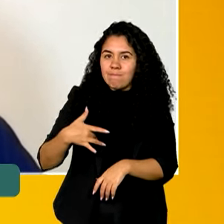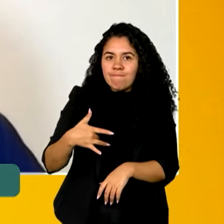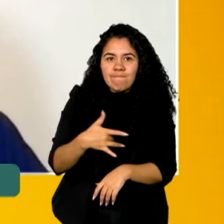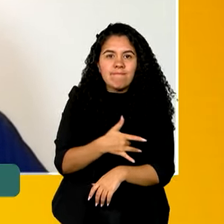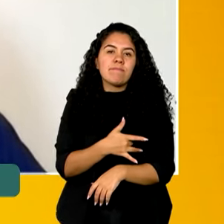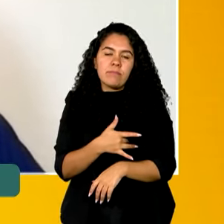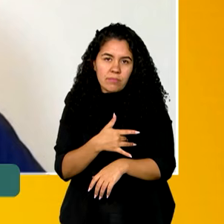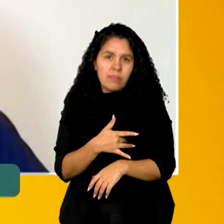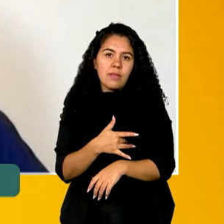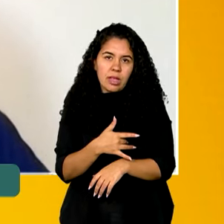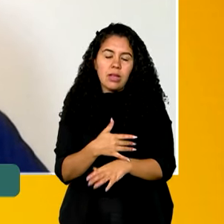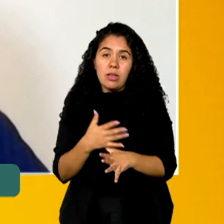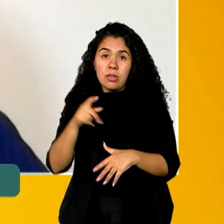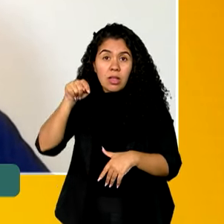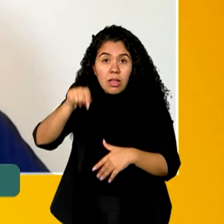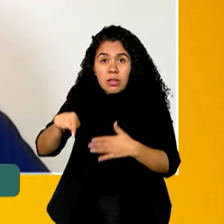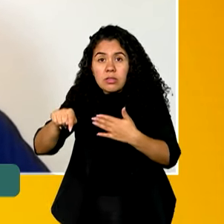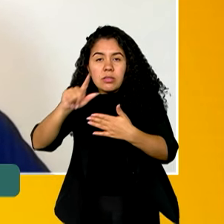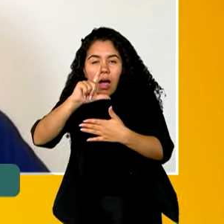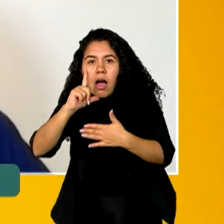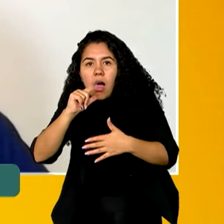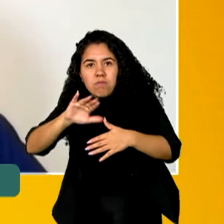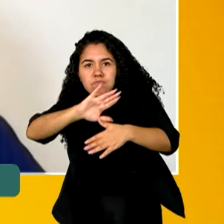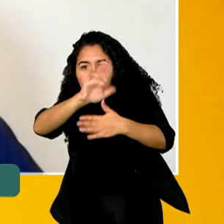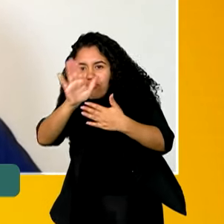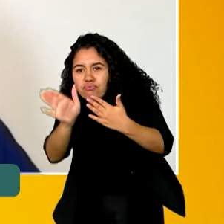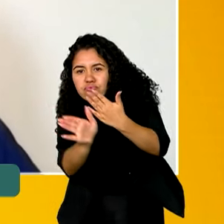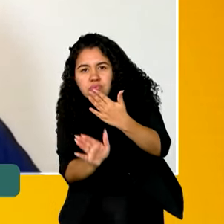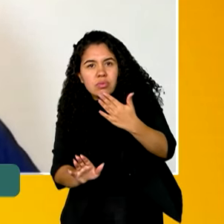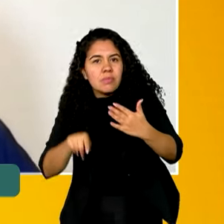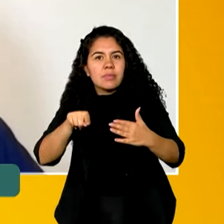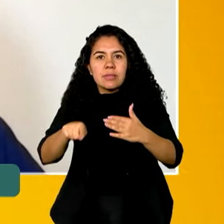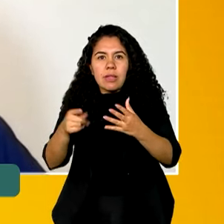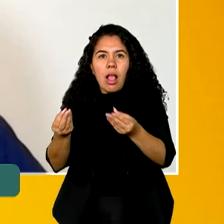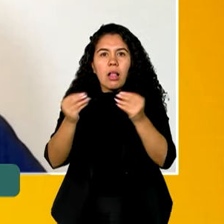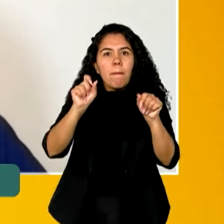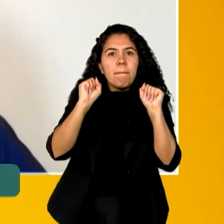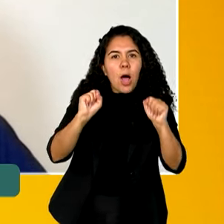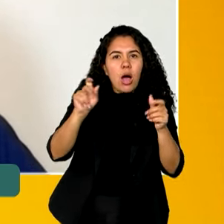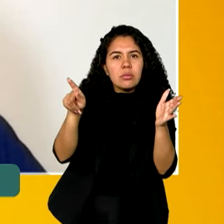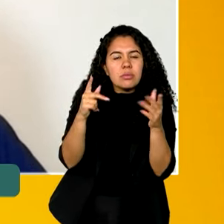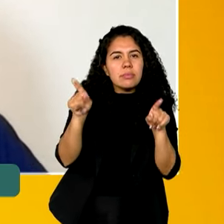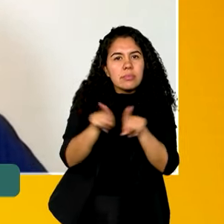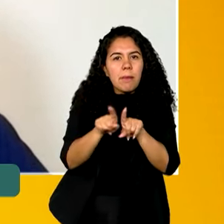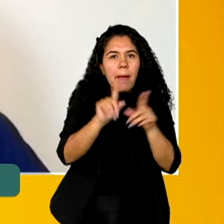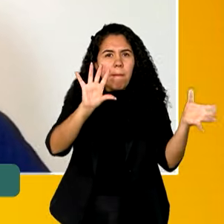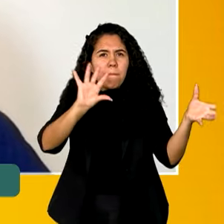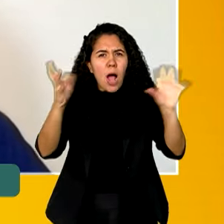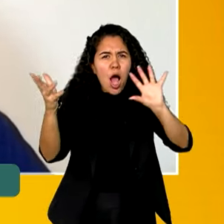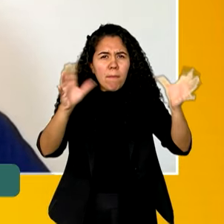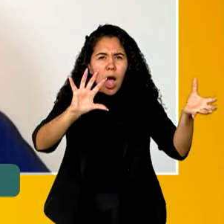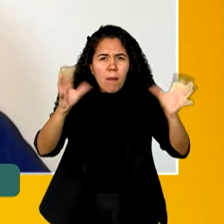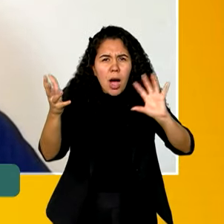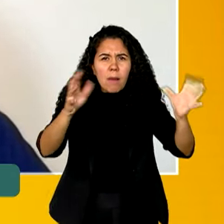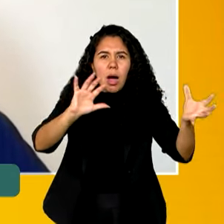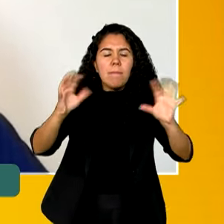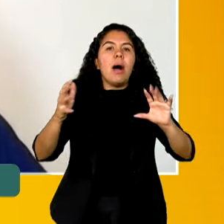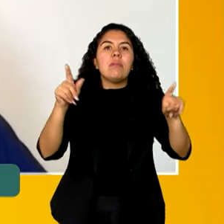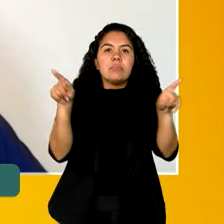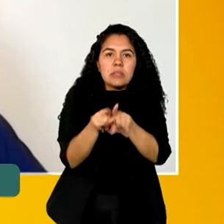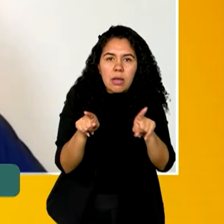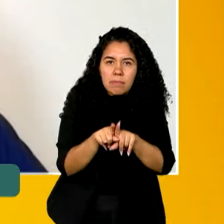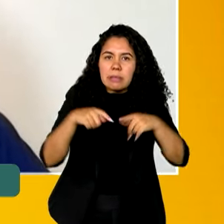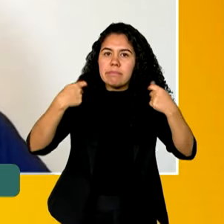oceano é o maior regulador climático do planeta, então a gente vem trabalhando também na questão do plano clima, da inclusão de